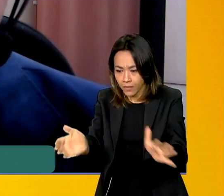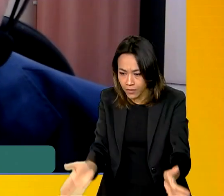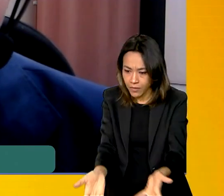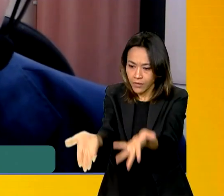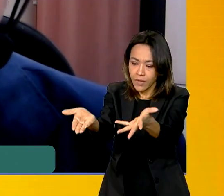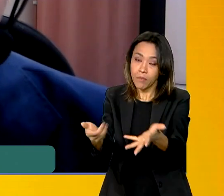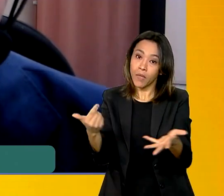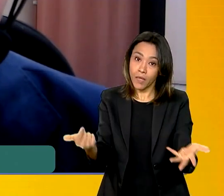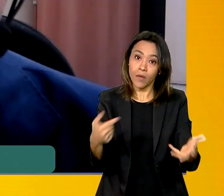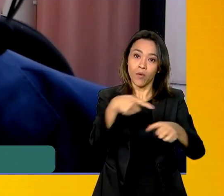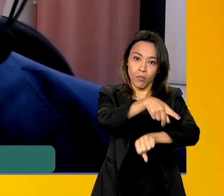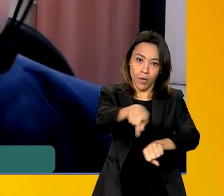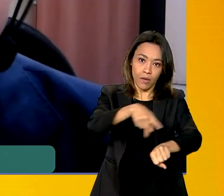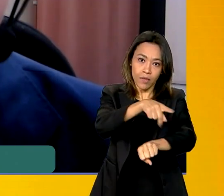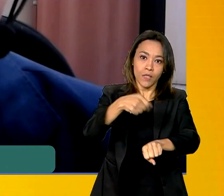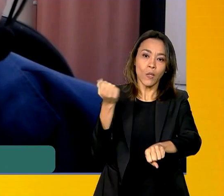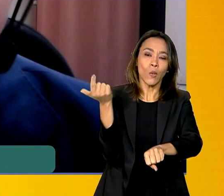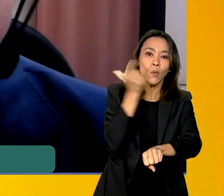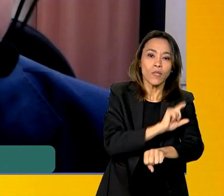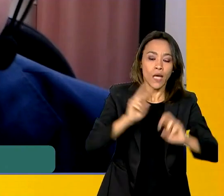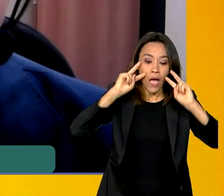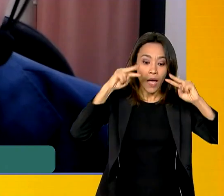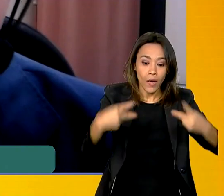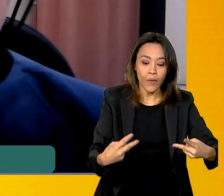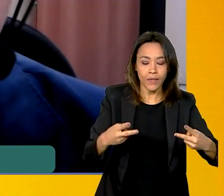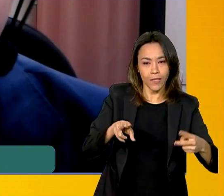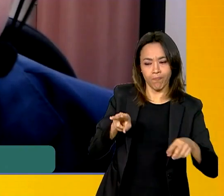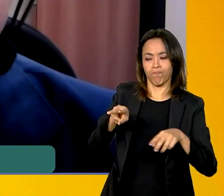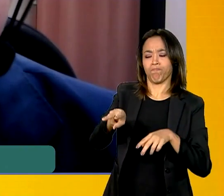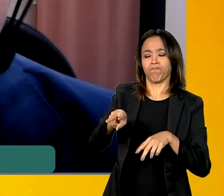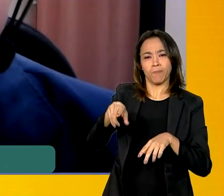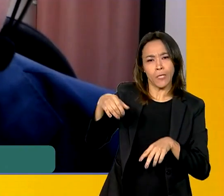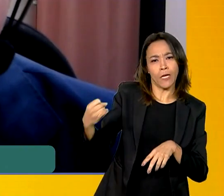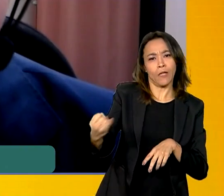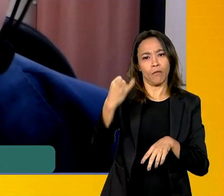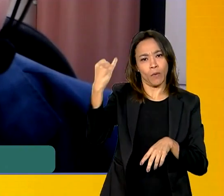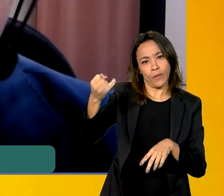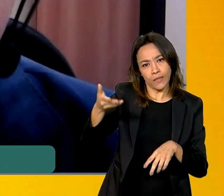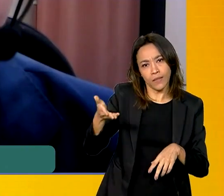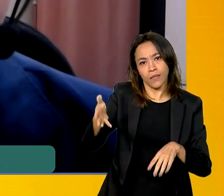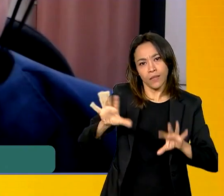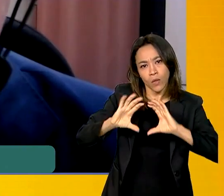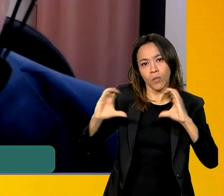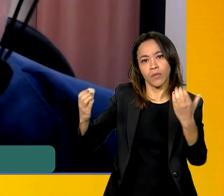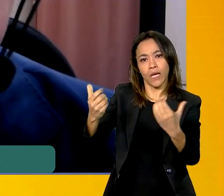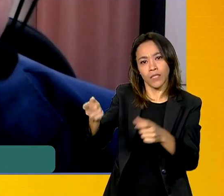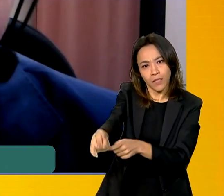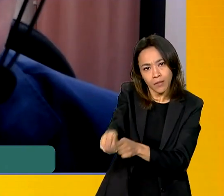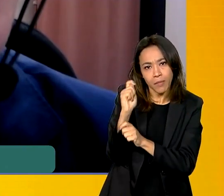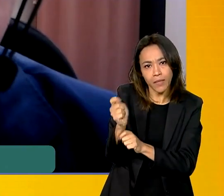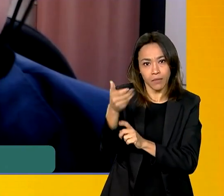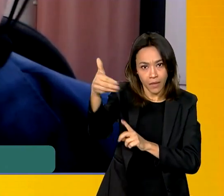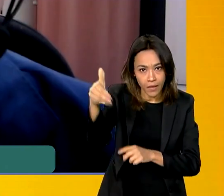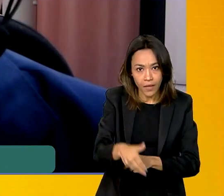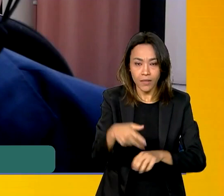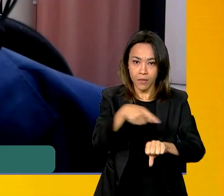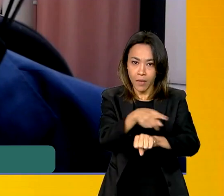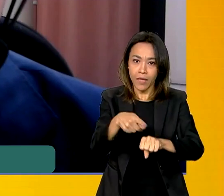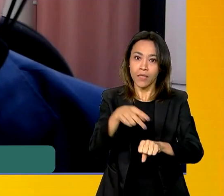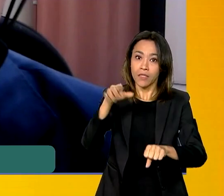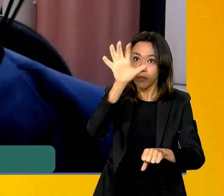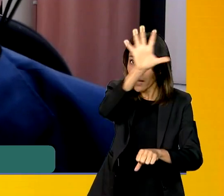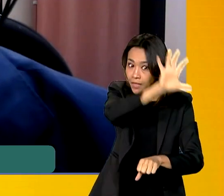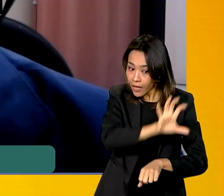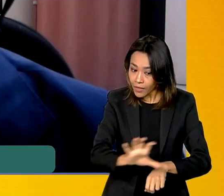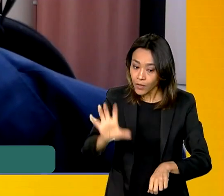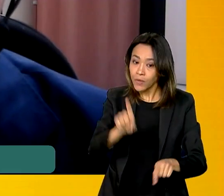com que o Estado brasileiro possa reconhecer a importância das comunidades pesqueiras artesanais para este país, para as regiões e para